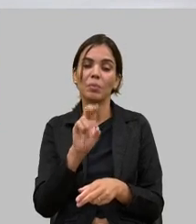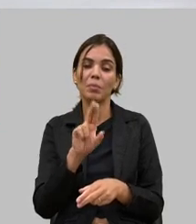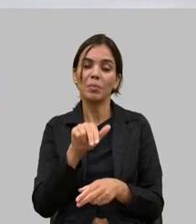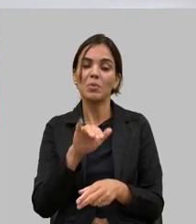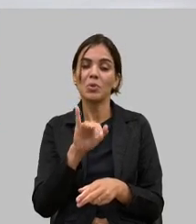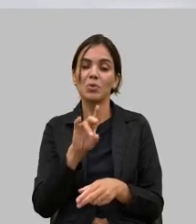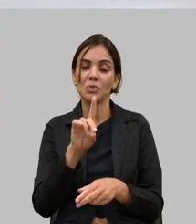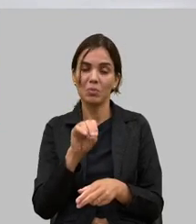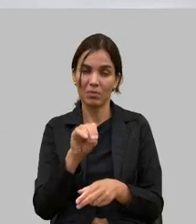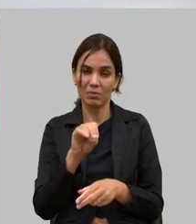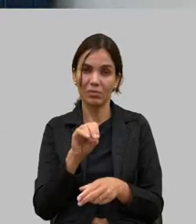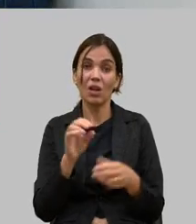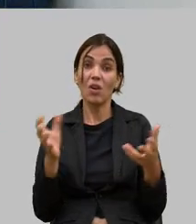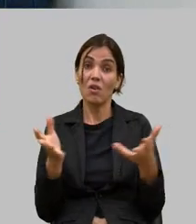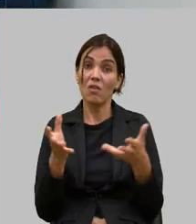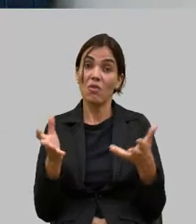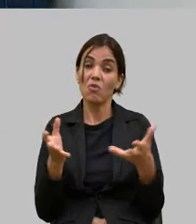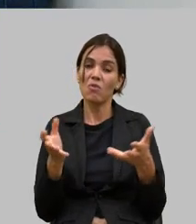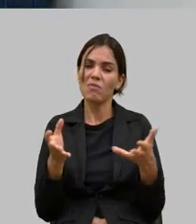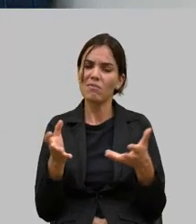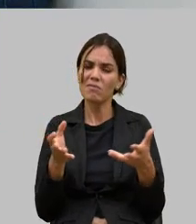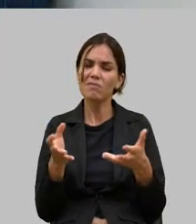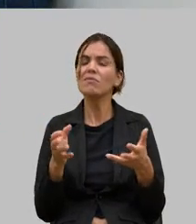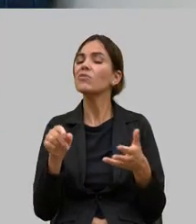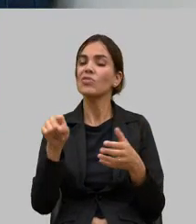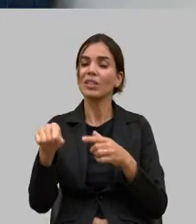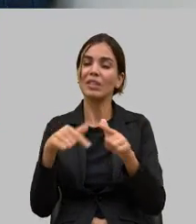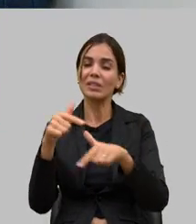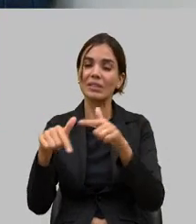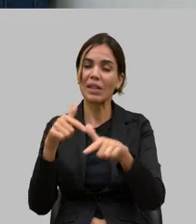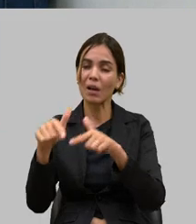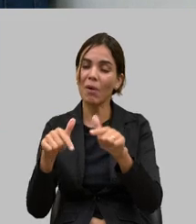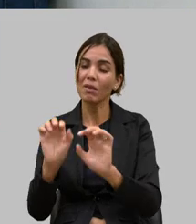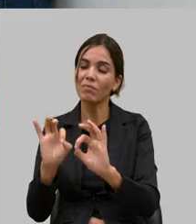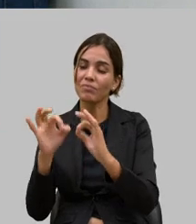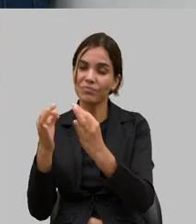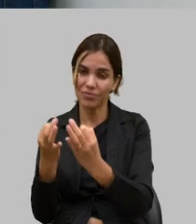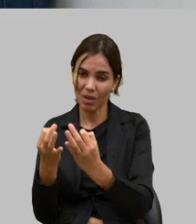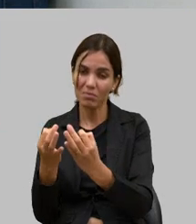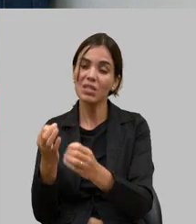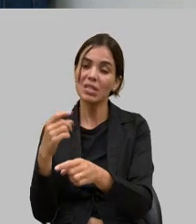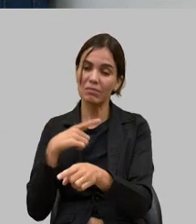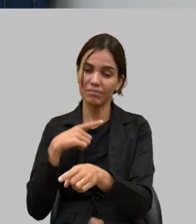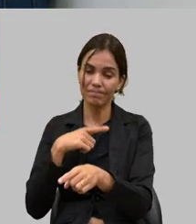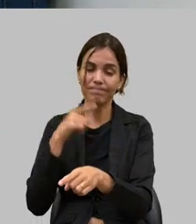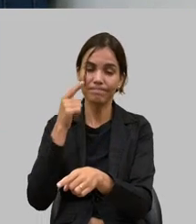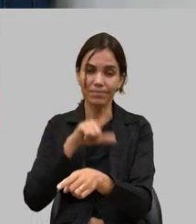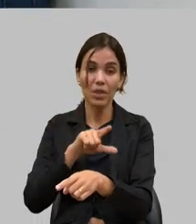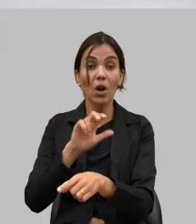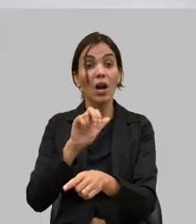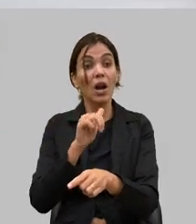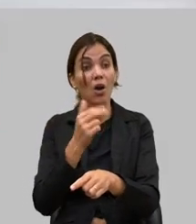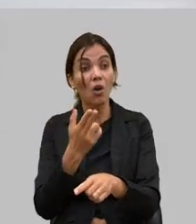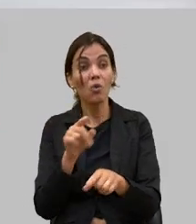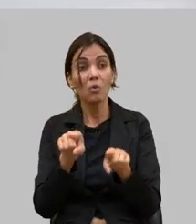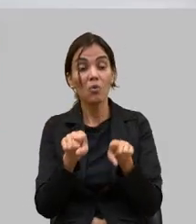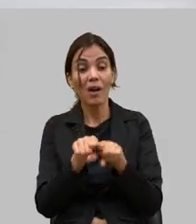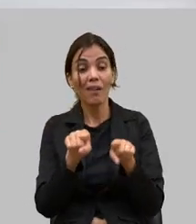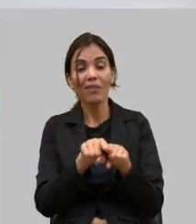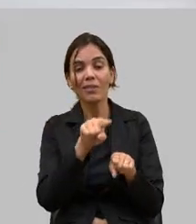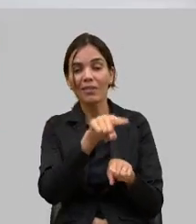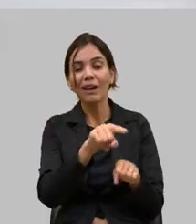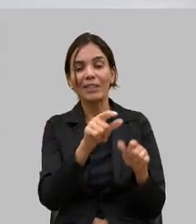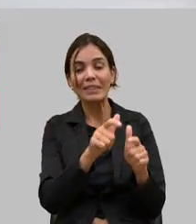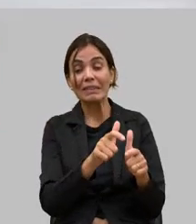ficado na atividade só aquele muito pequeno que usa a mão de obra familiar e aquele muito grande que tem um composto bar que tem a questão de bem-estar animal